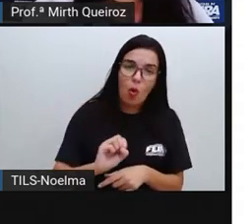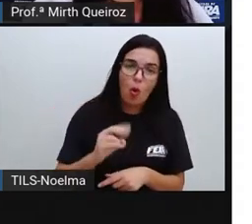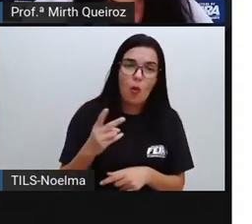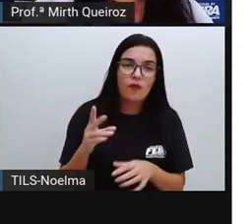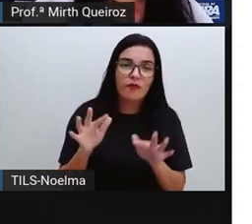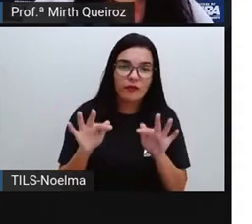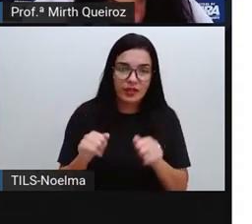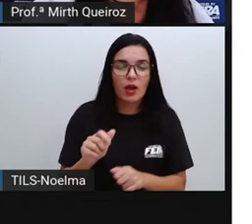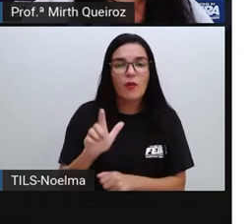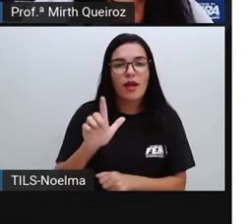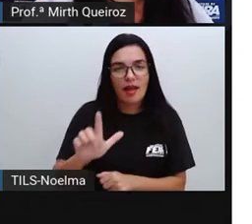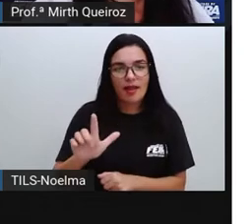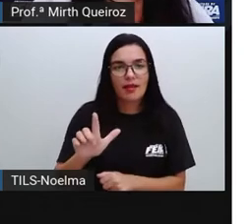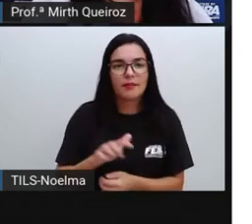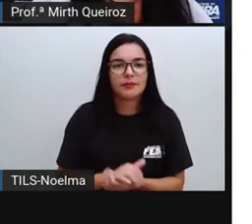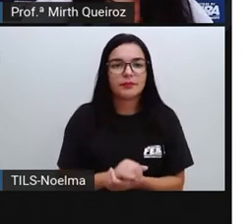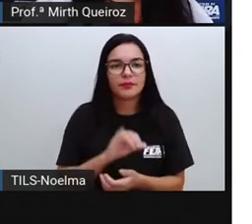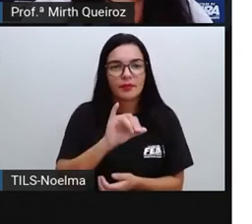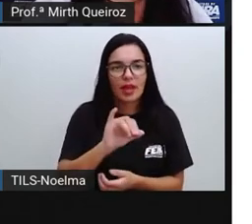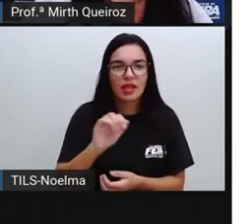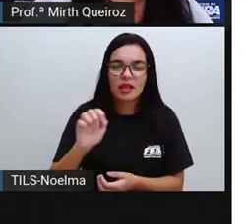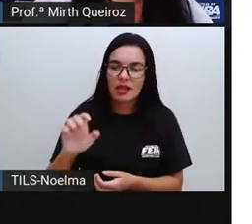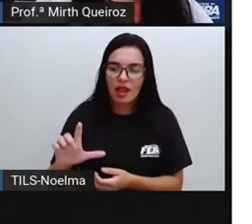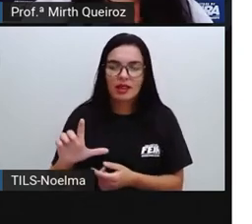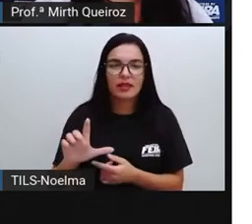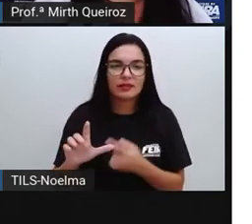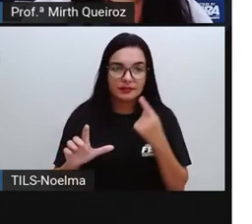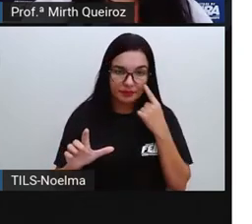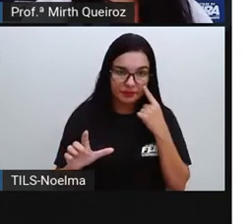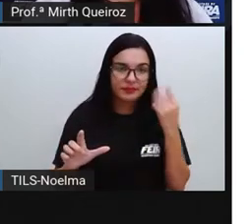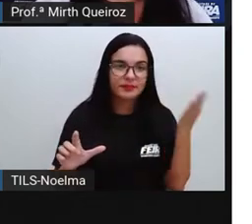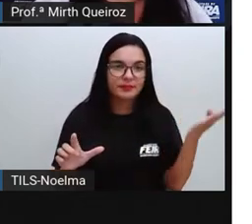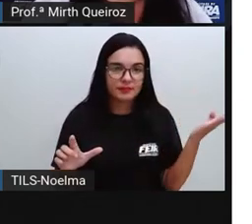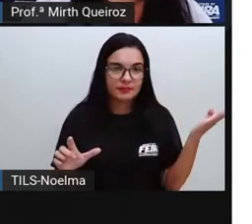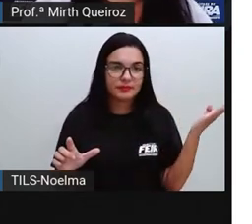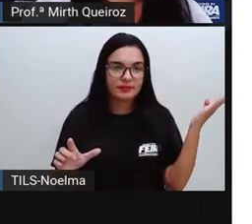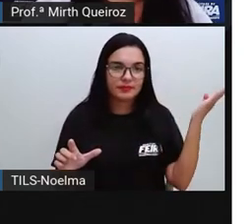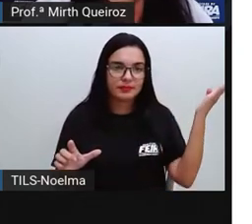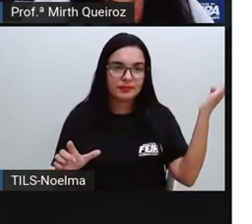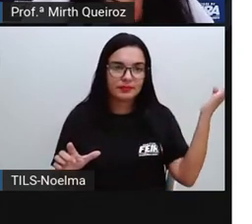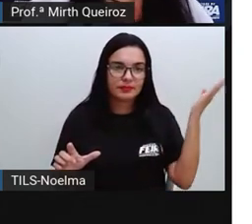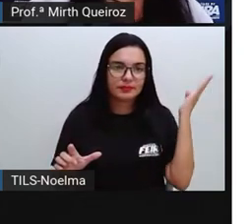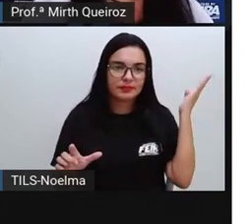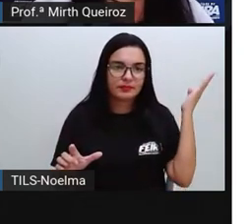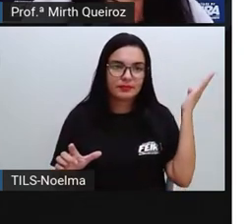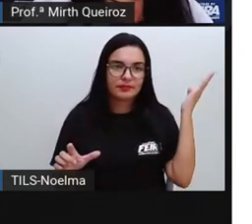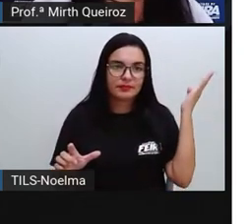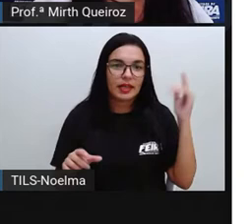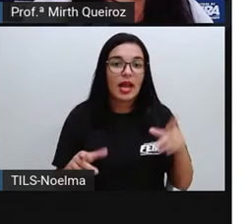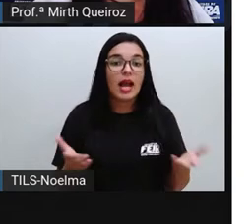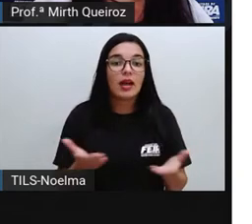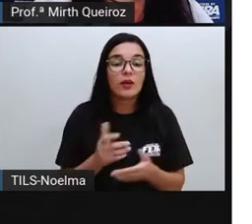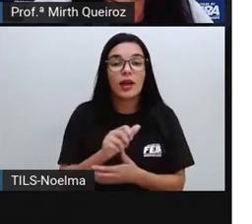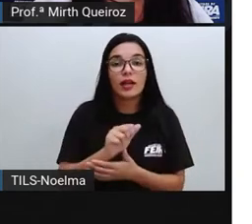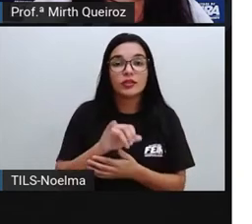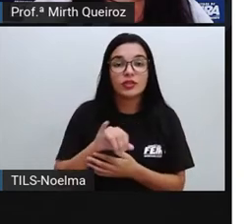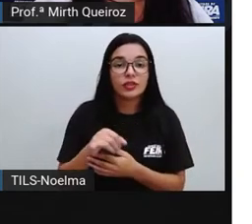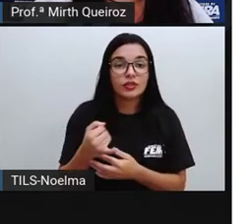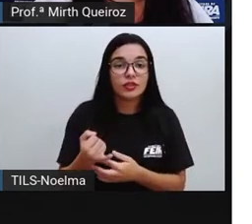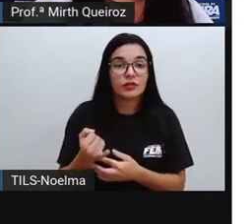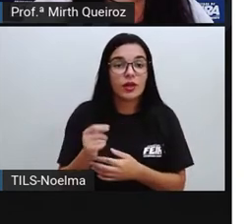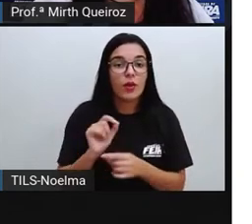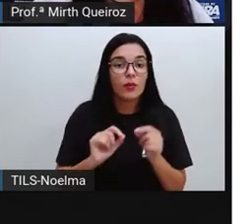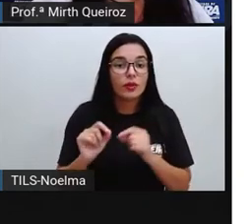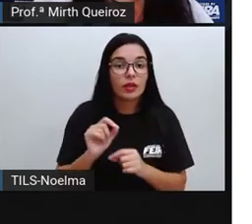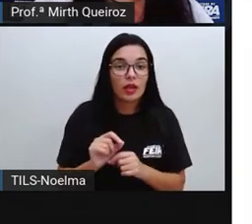que é, neste caso, o EU, como infantil, poeril, febril, senhoril. Os adjetivos formados a partir de